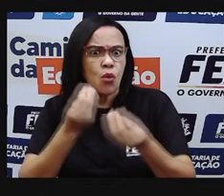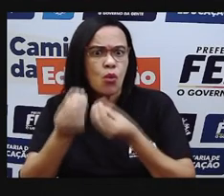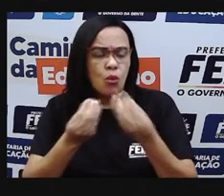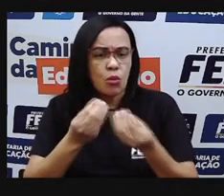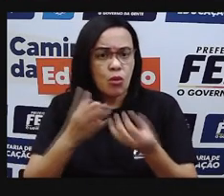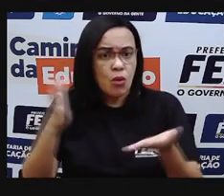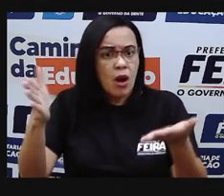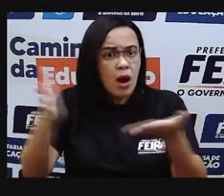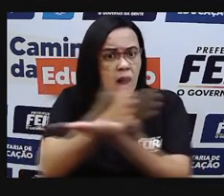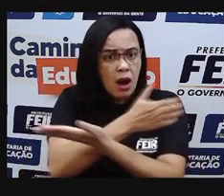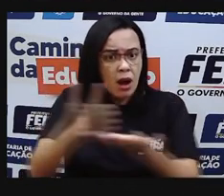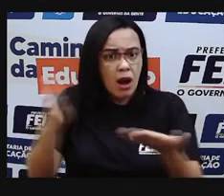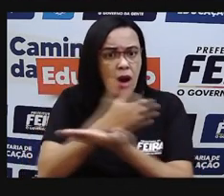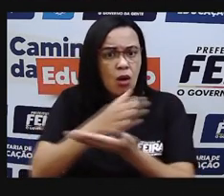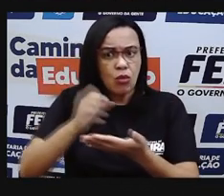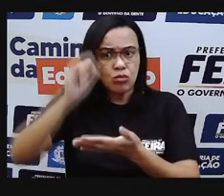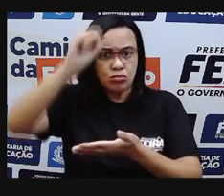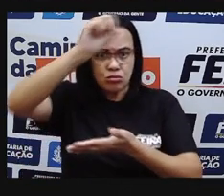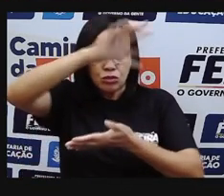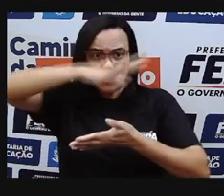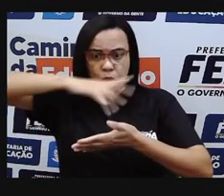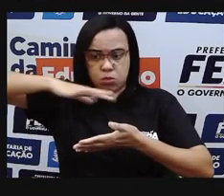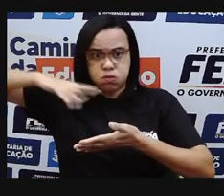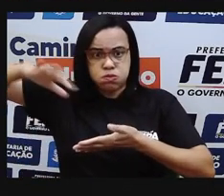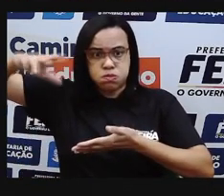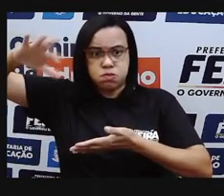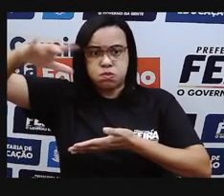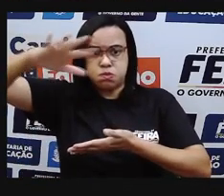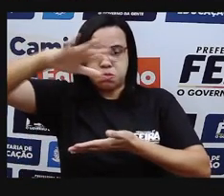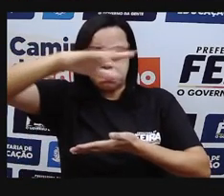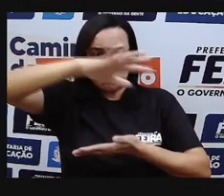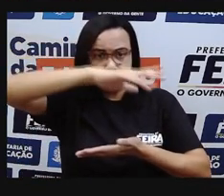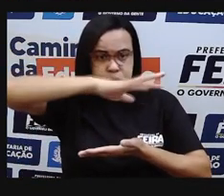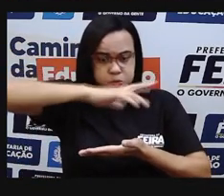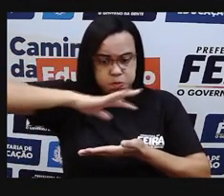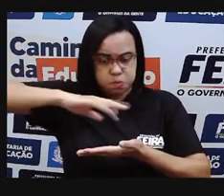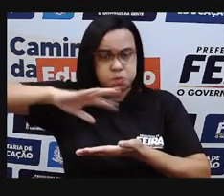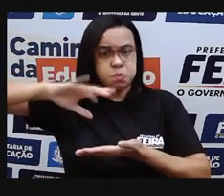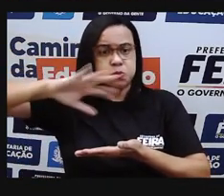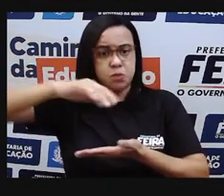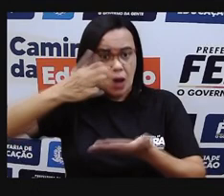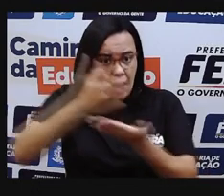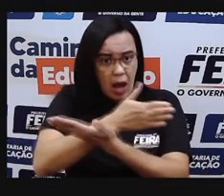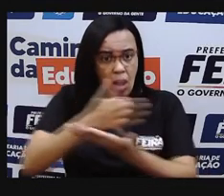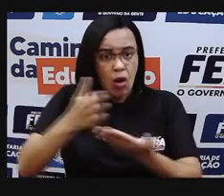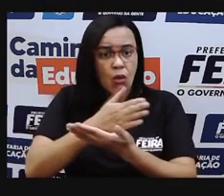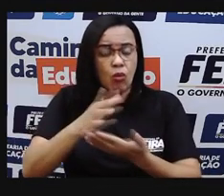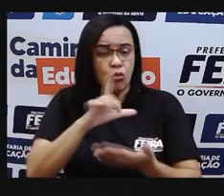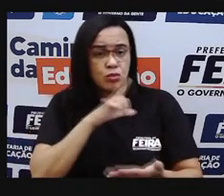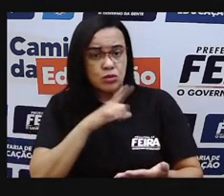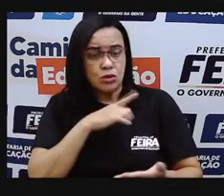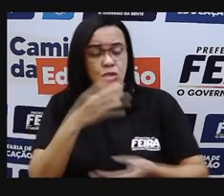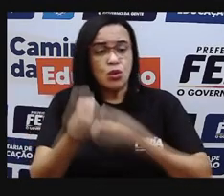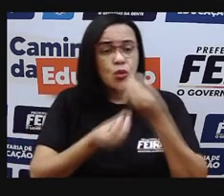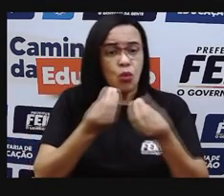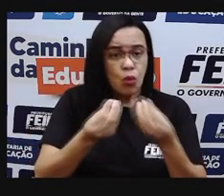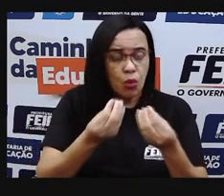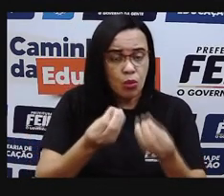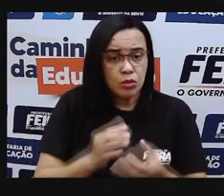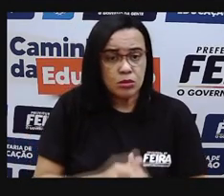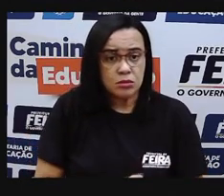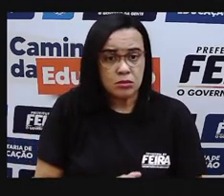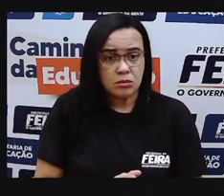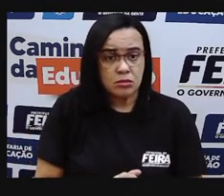que vão estar na nossa atmosfera, assim como outros gases. E esses gases em especial,